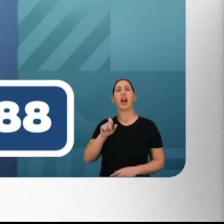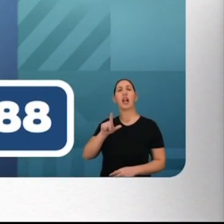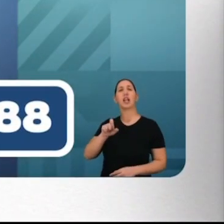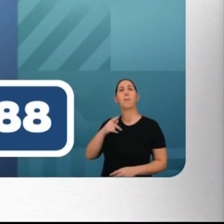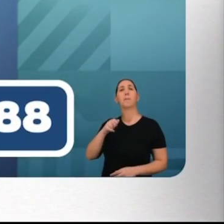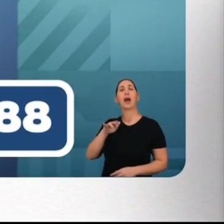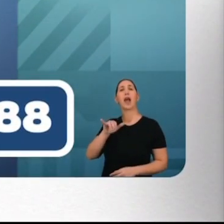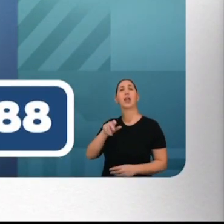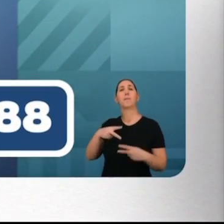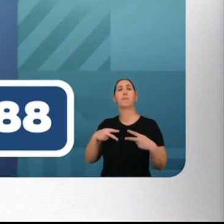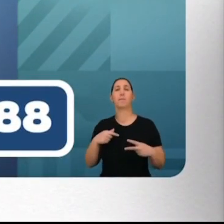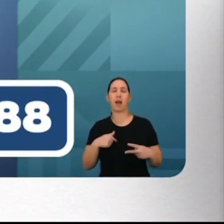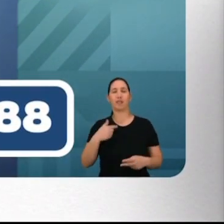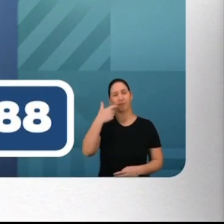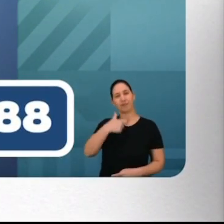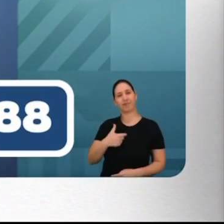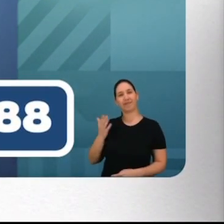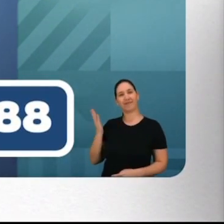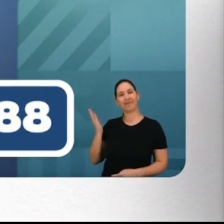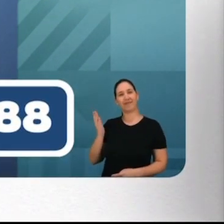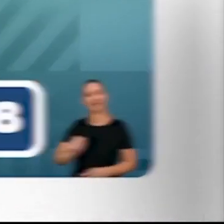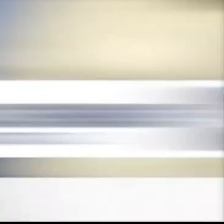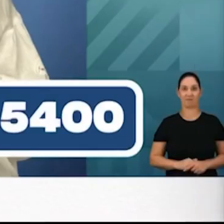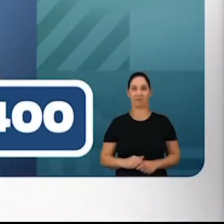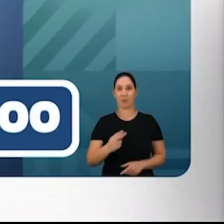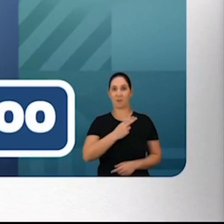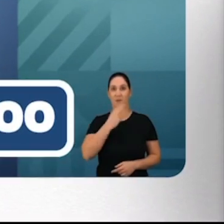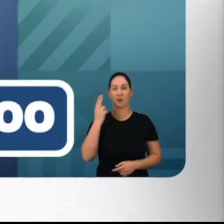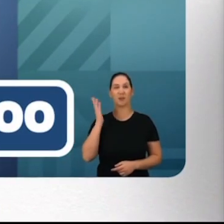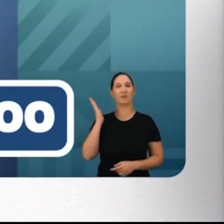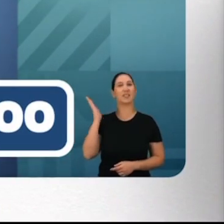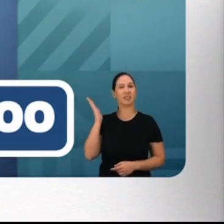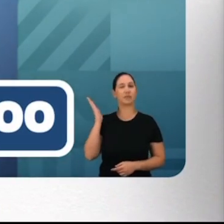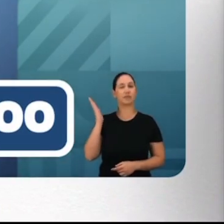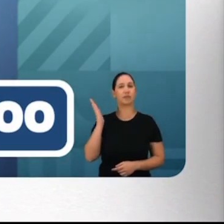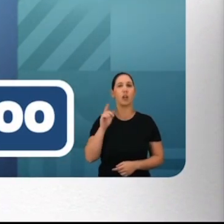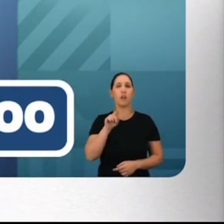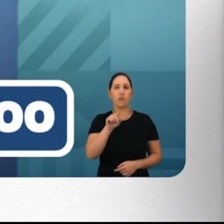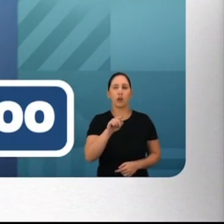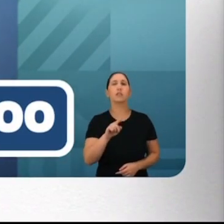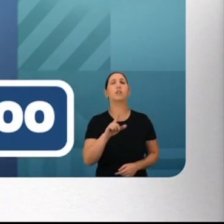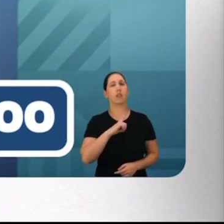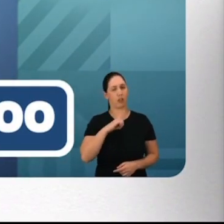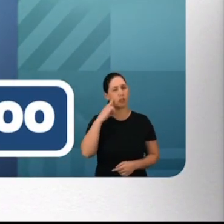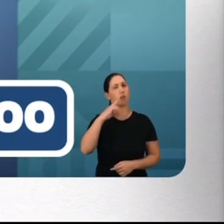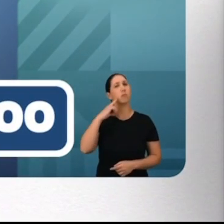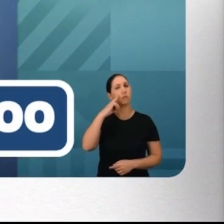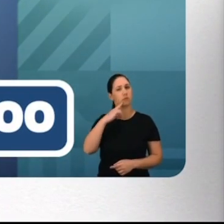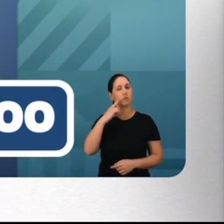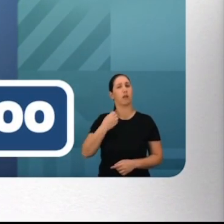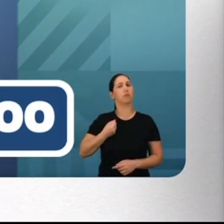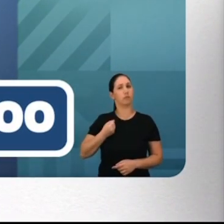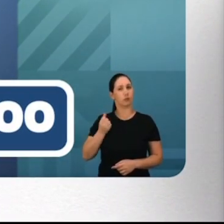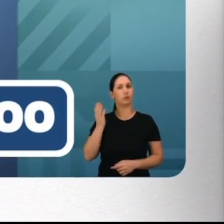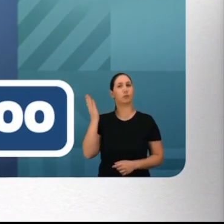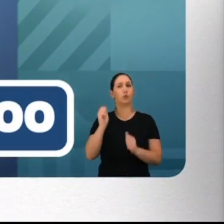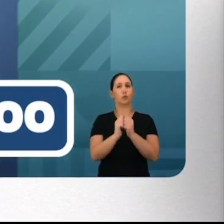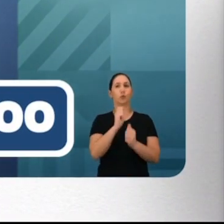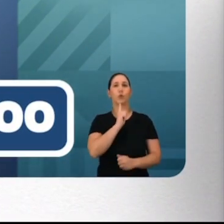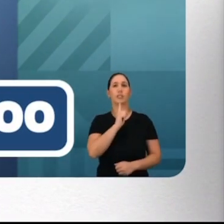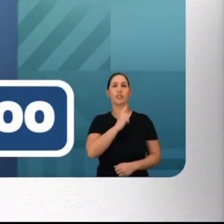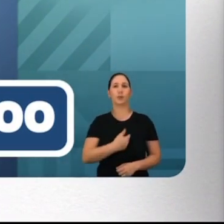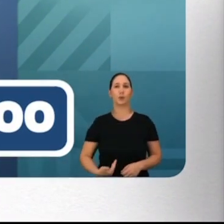Paraíba sou eu. Vote Alicão, 45, 688. Ana Alice Fernandes, você tem deputada 45, 400,